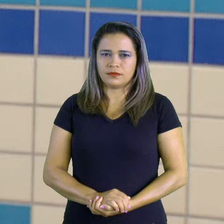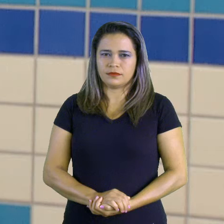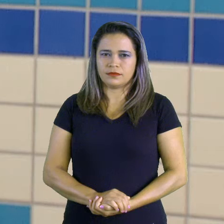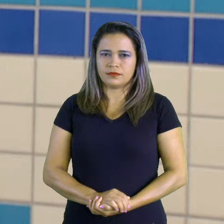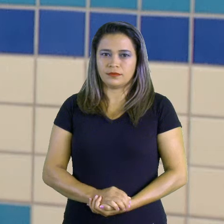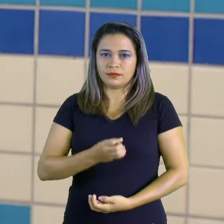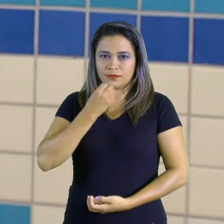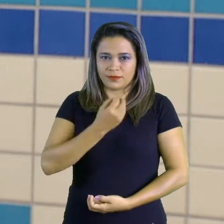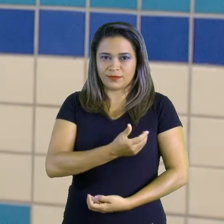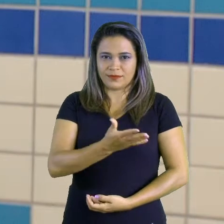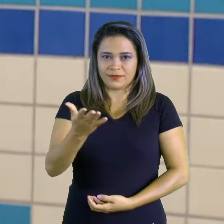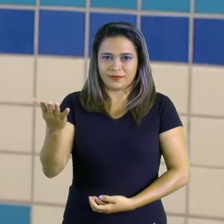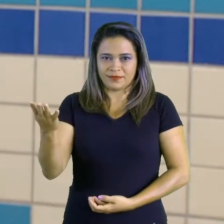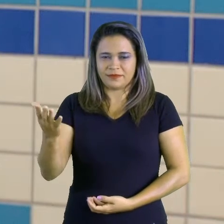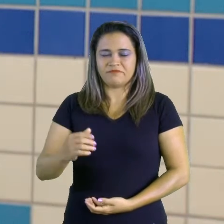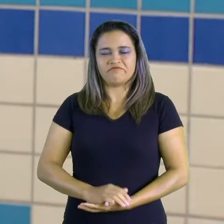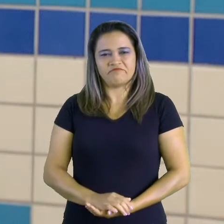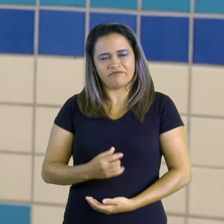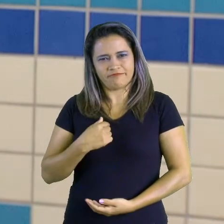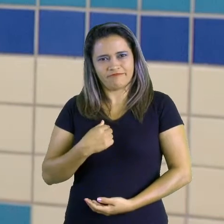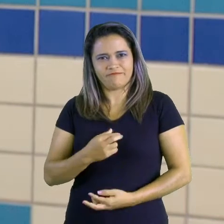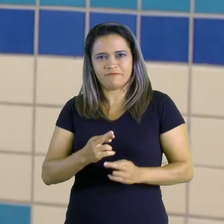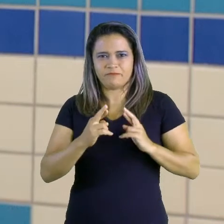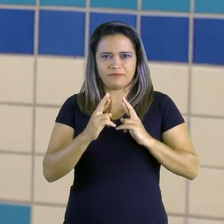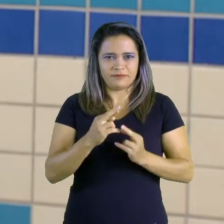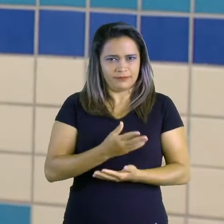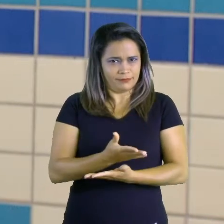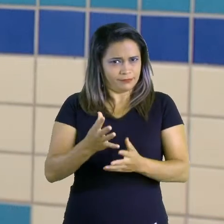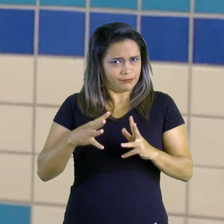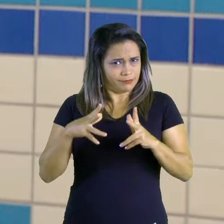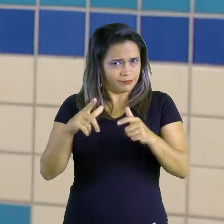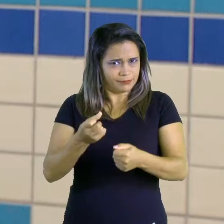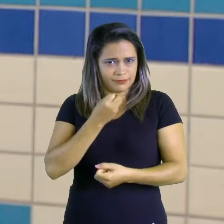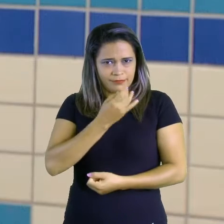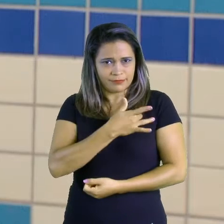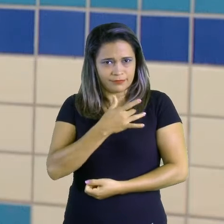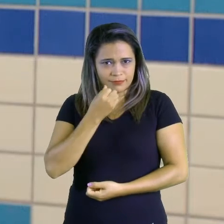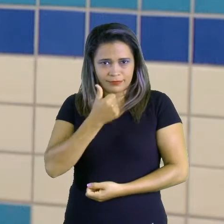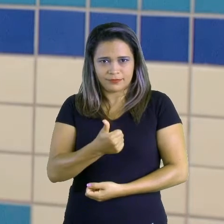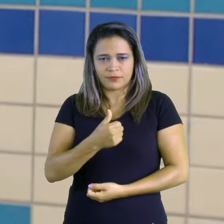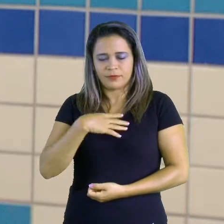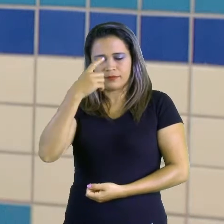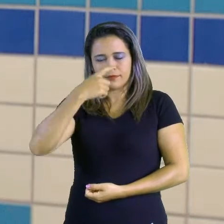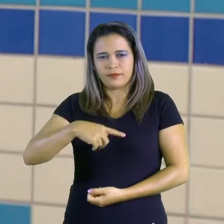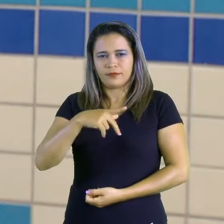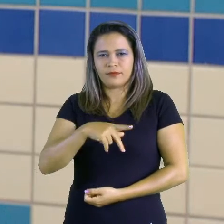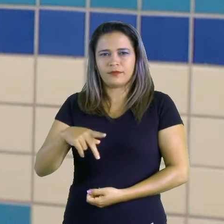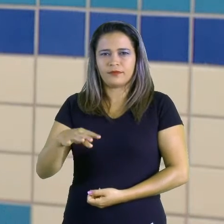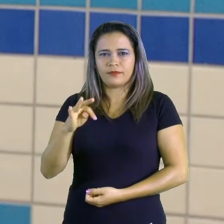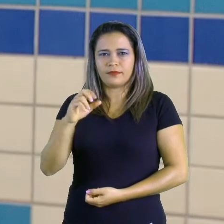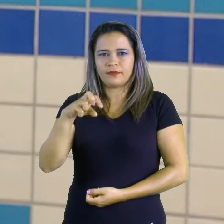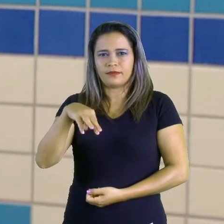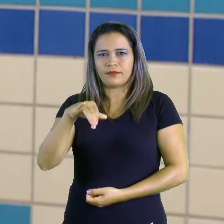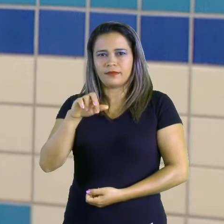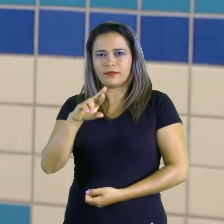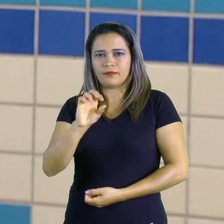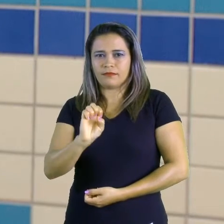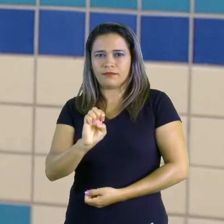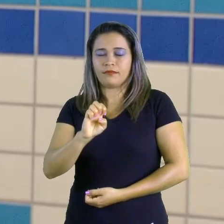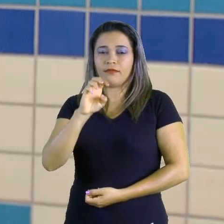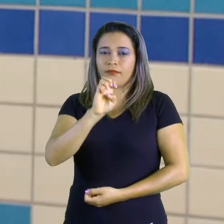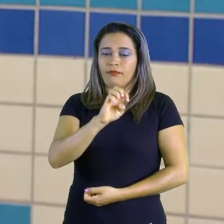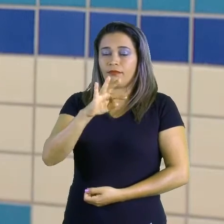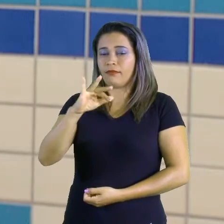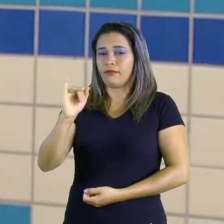Tudo bem com vocês? Eu realmente espero que todo mundo esteja bem. Eu sou a professora Tamires, professora da ETI Vinícius de